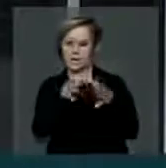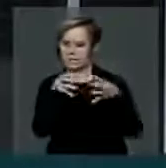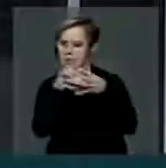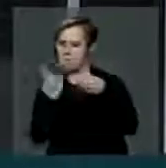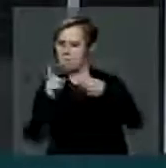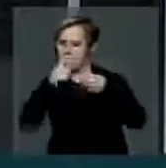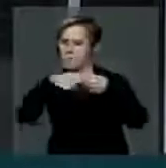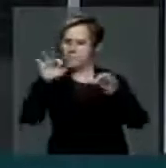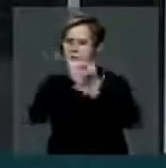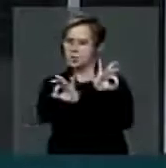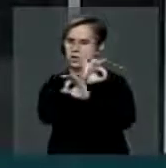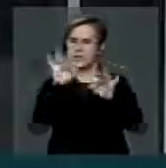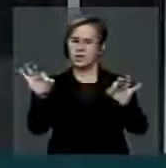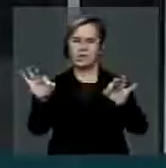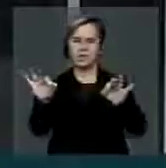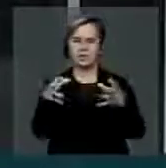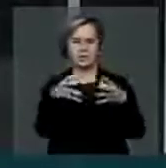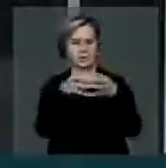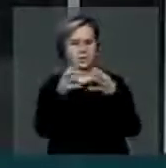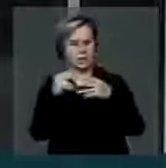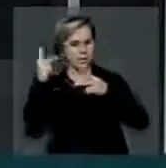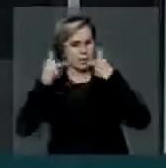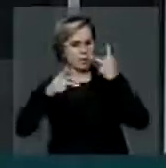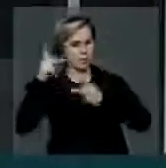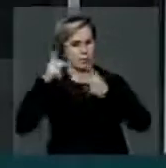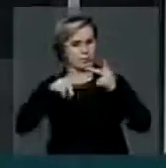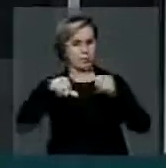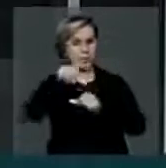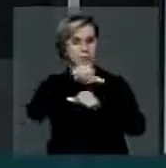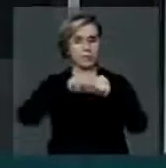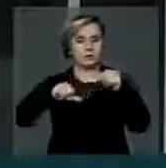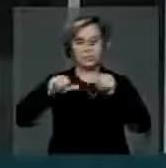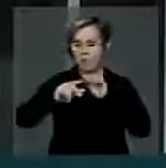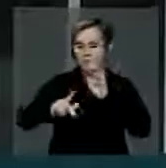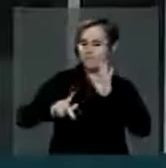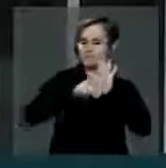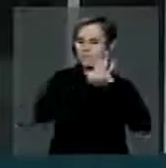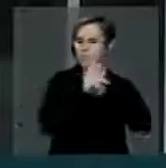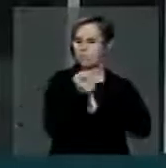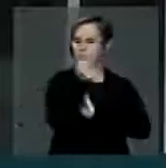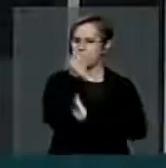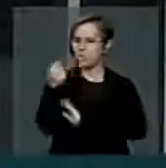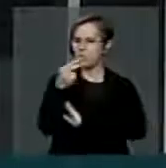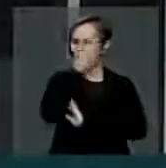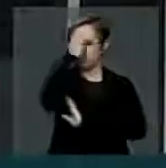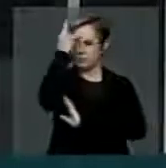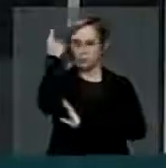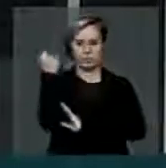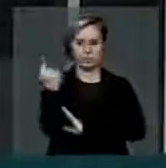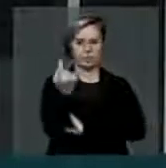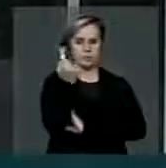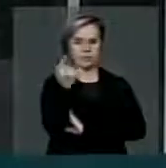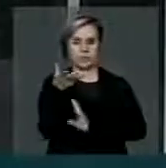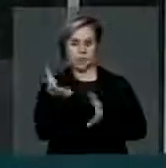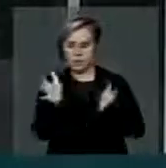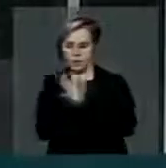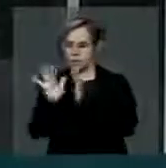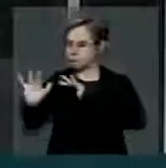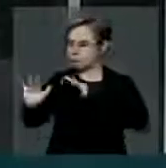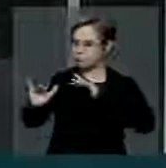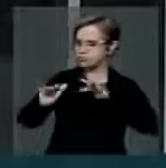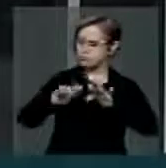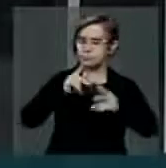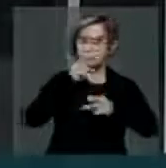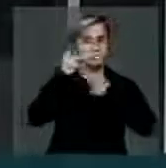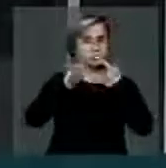algum. Os partidos viraram propriedade de poucos. Esse movimento declaratório está